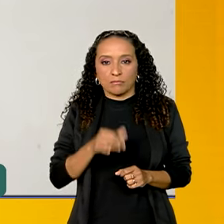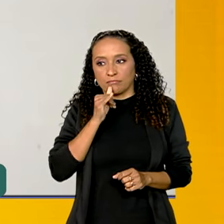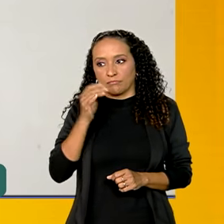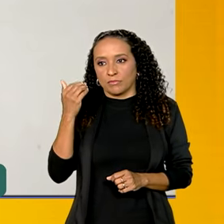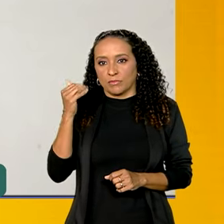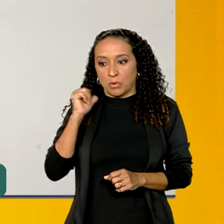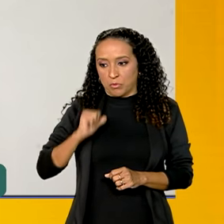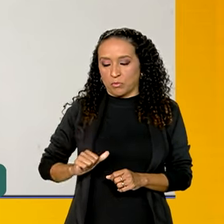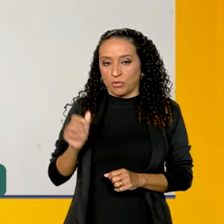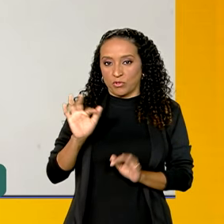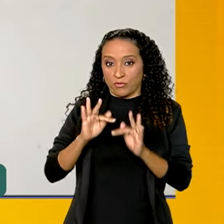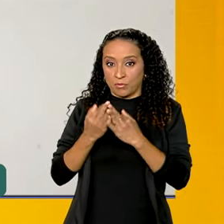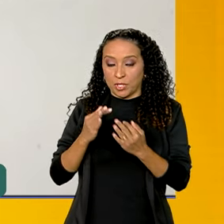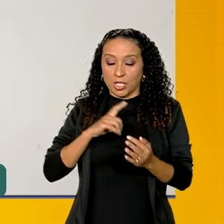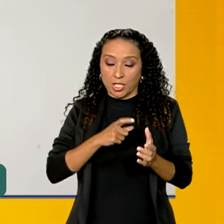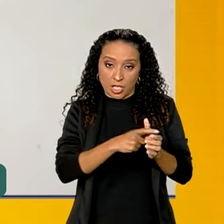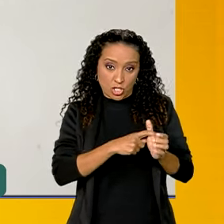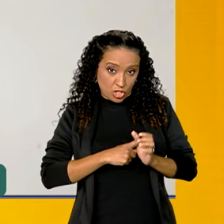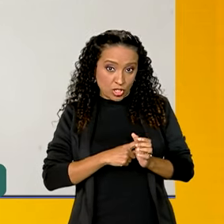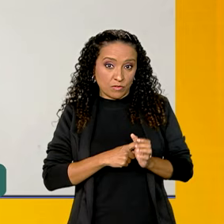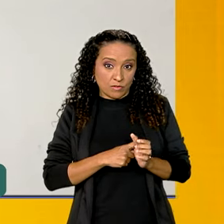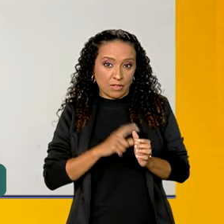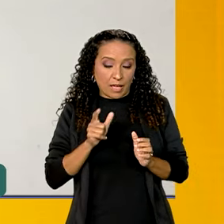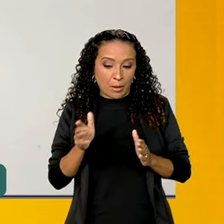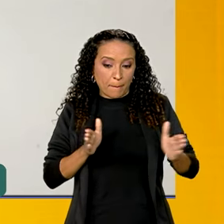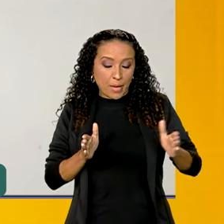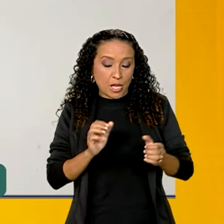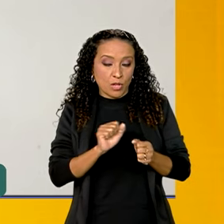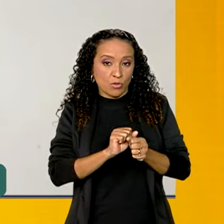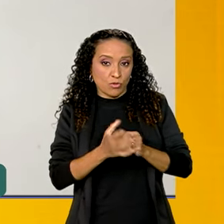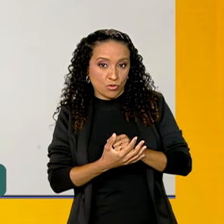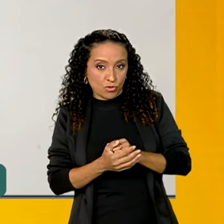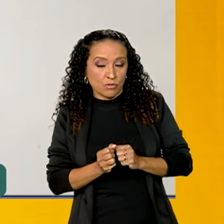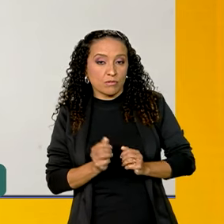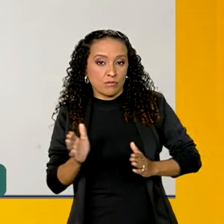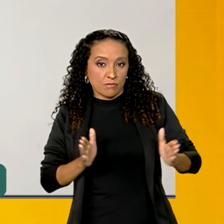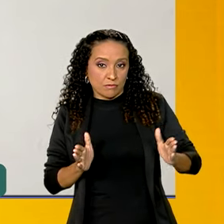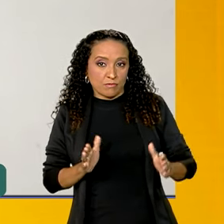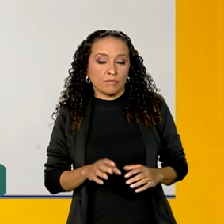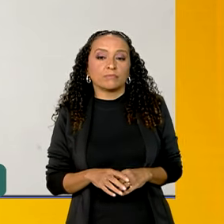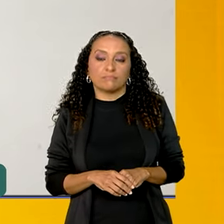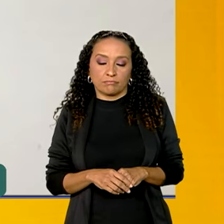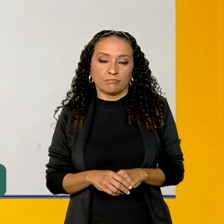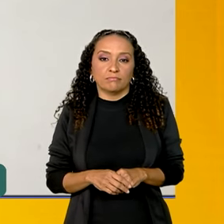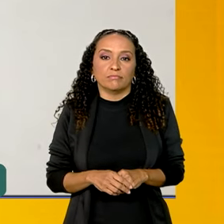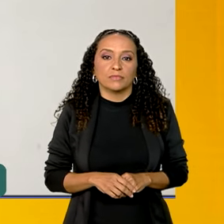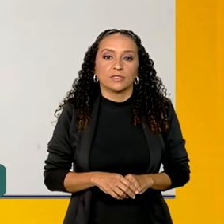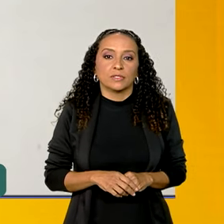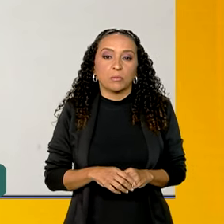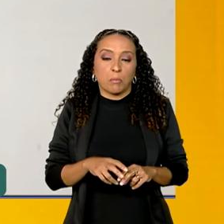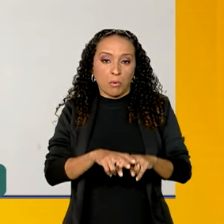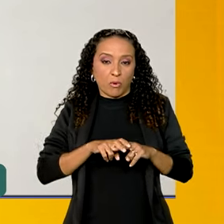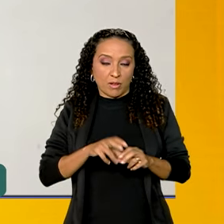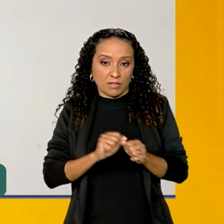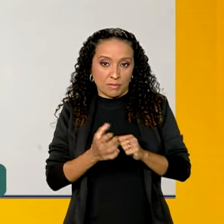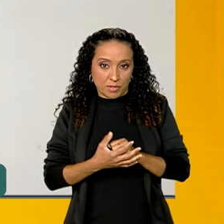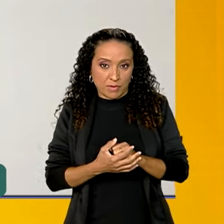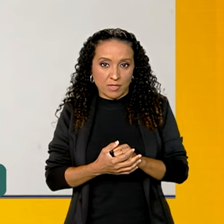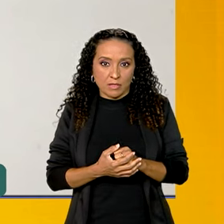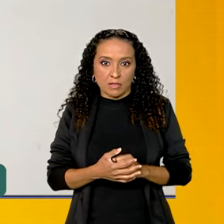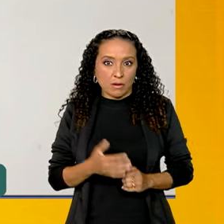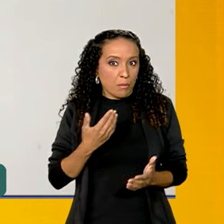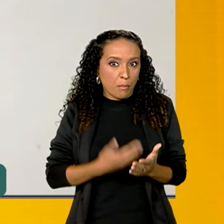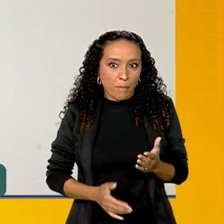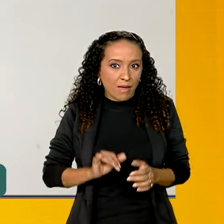Família, e tem uma dívida ali que foi do período de 2019 a 2022, então dessa época da pandemia, não perca a